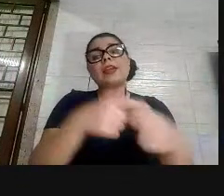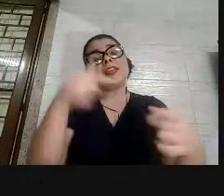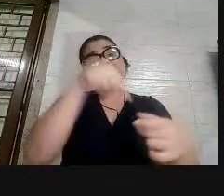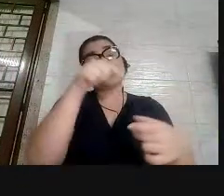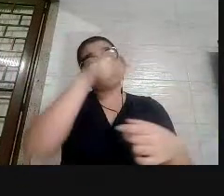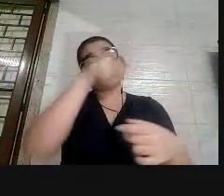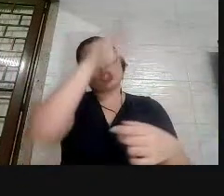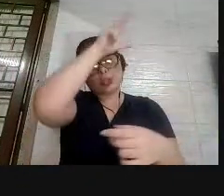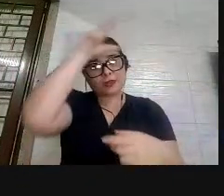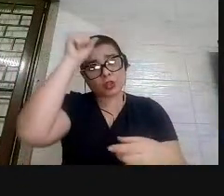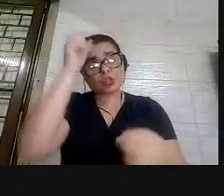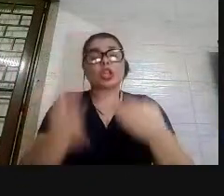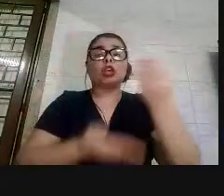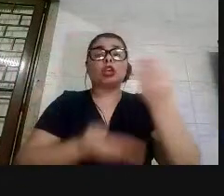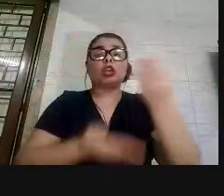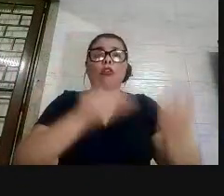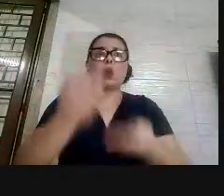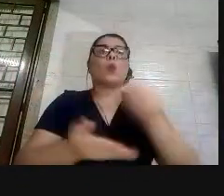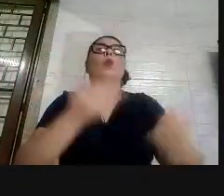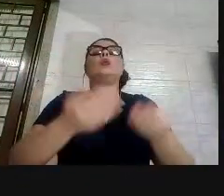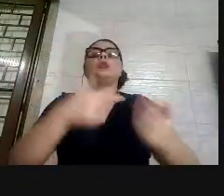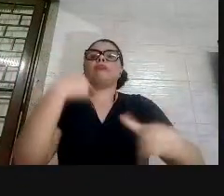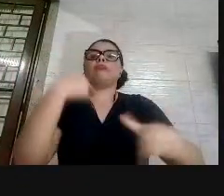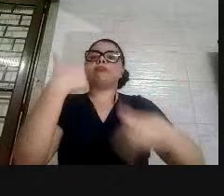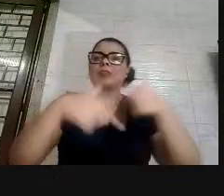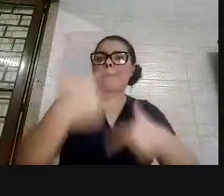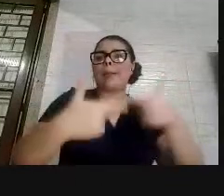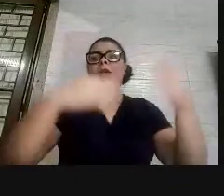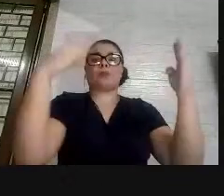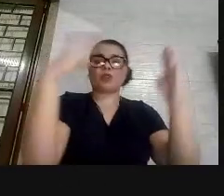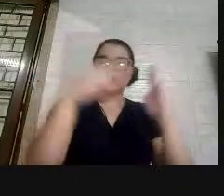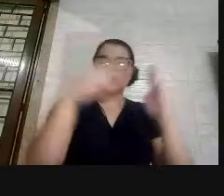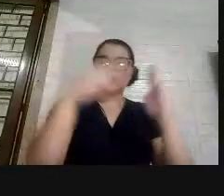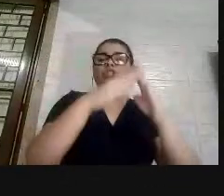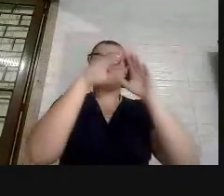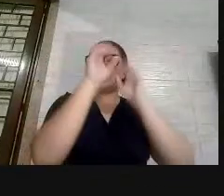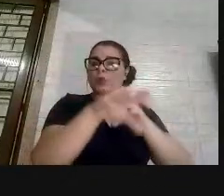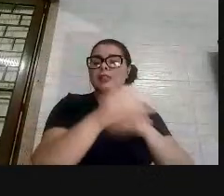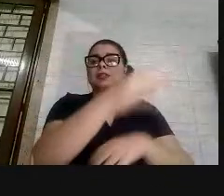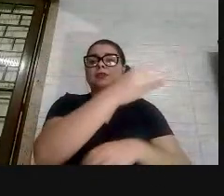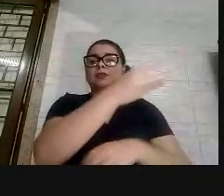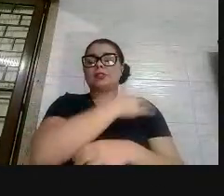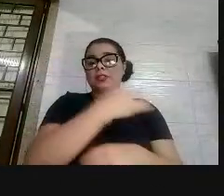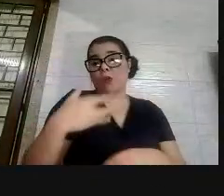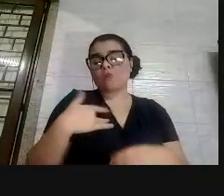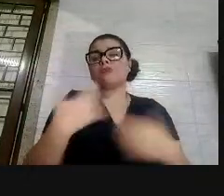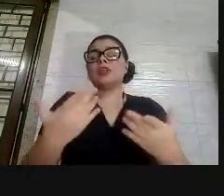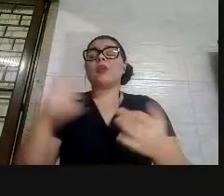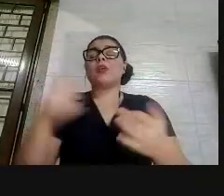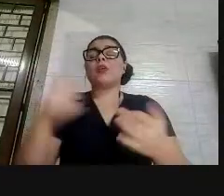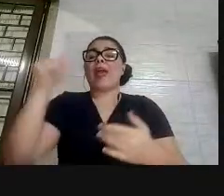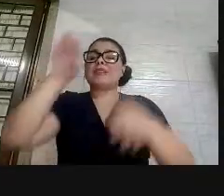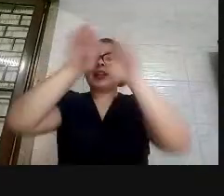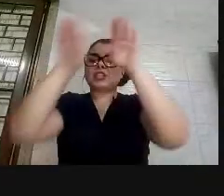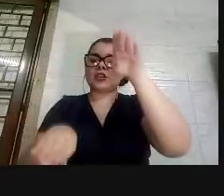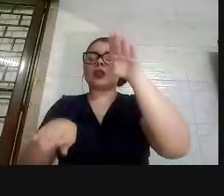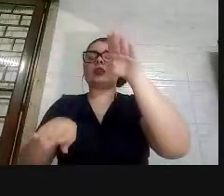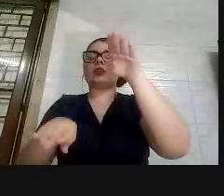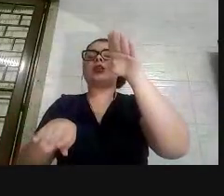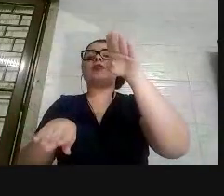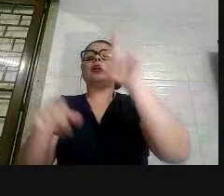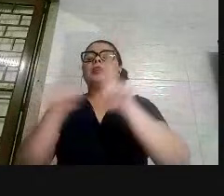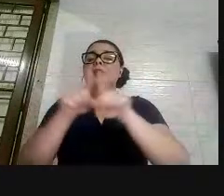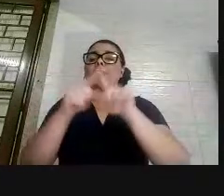assistência, do emprego, da moradia, das condições de vida básicas da população. Então, essa desigualdade repercute na educação,